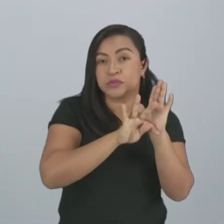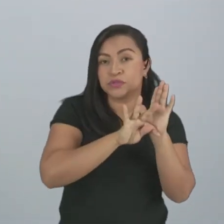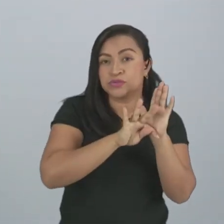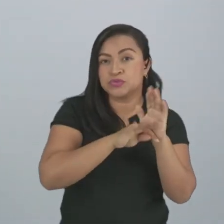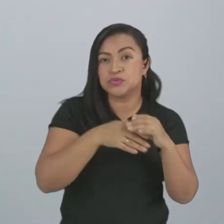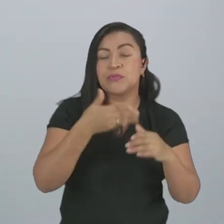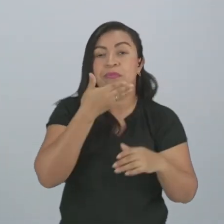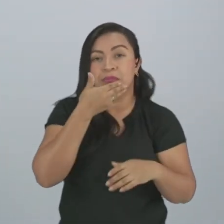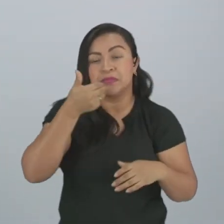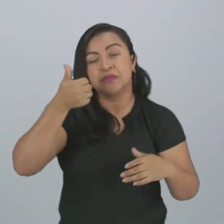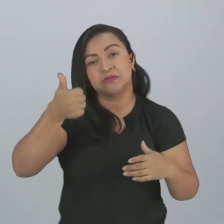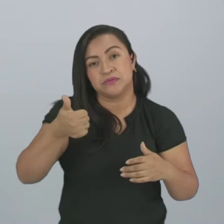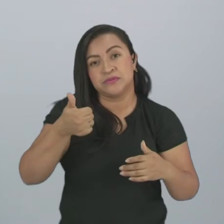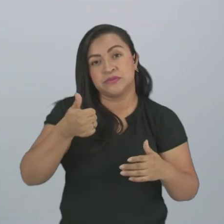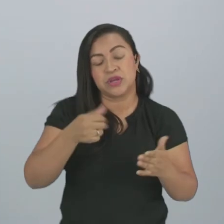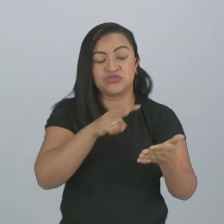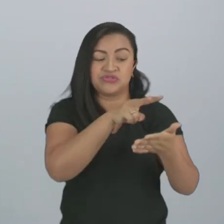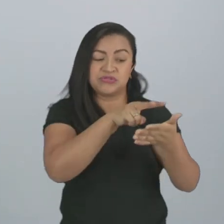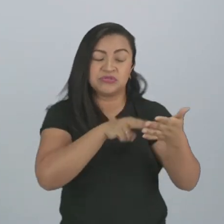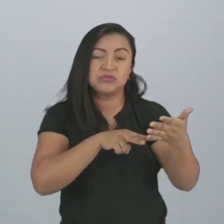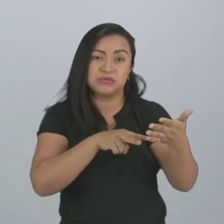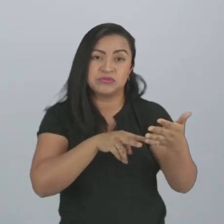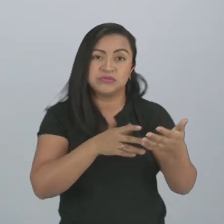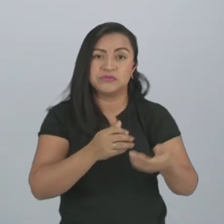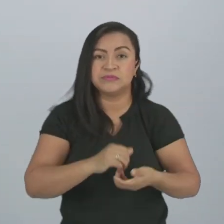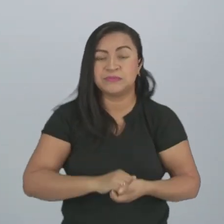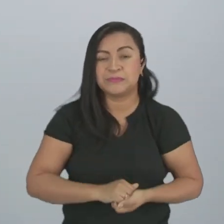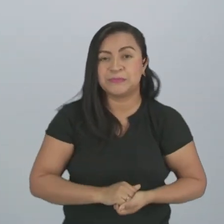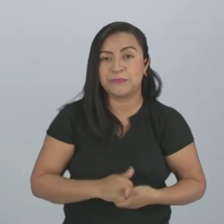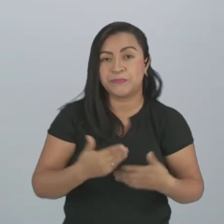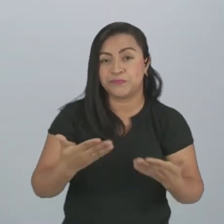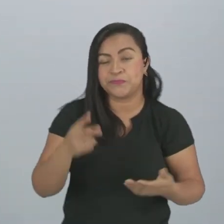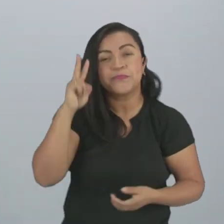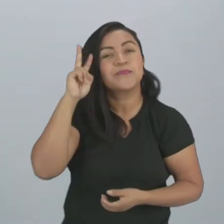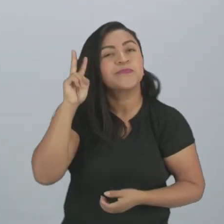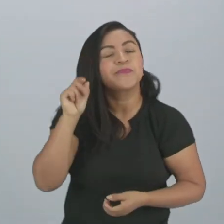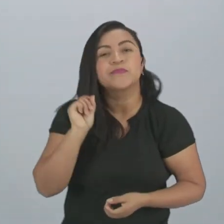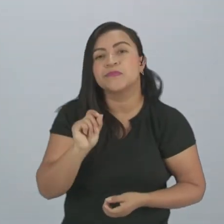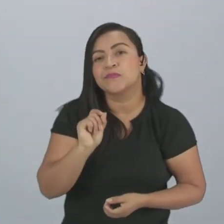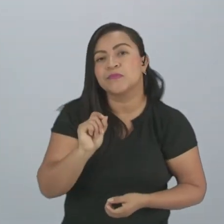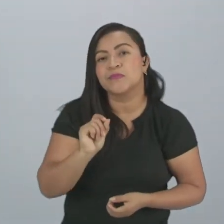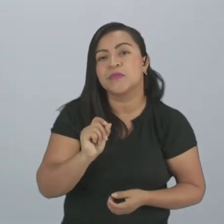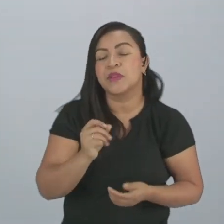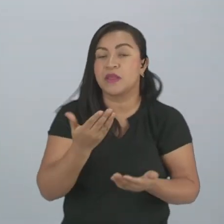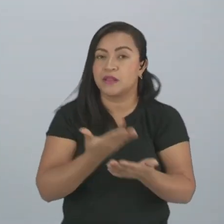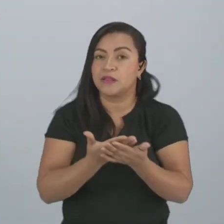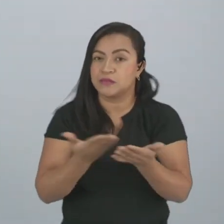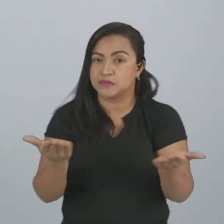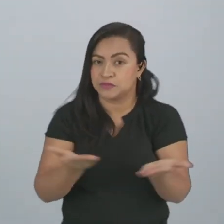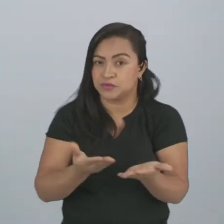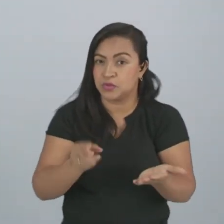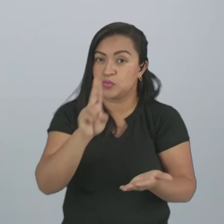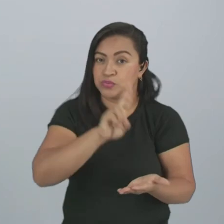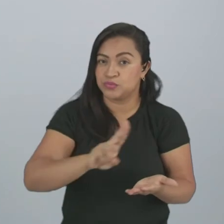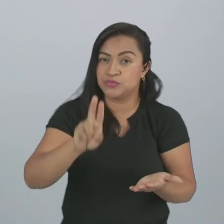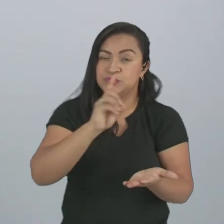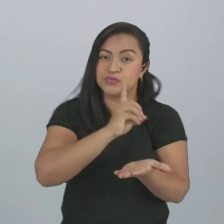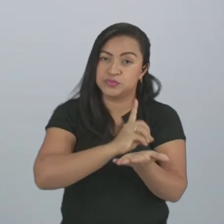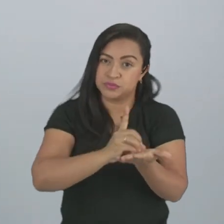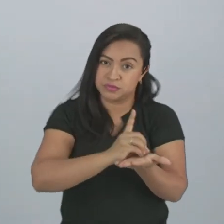Que a gente tá fazendo a leitura no momento. Então, lembrando. Essa é a nossa aula de hoje. O uso do dicionário.